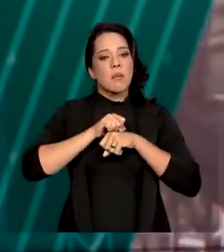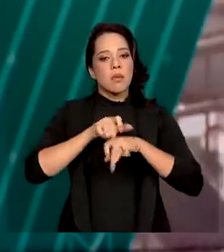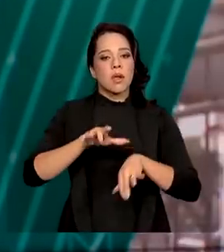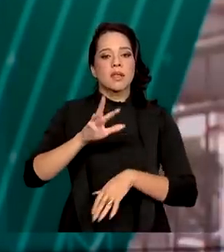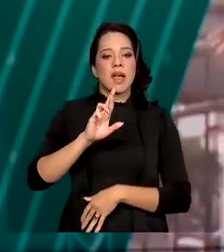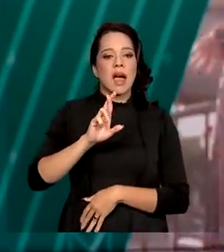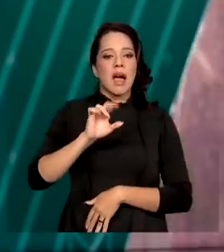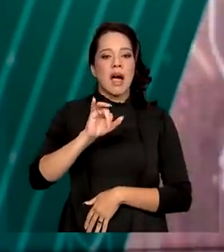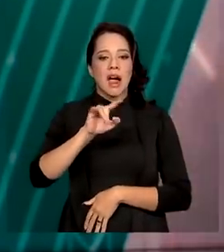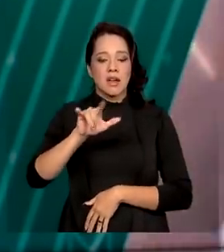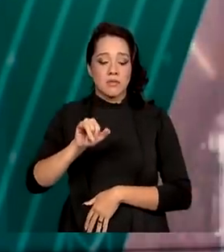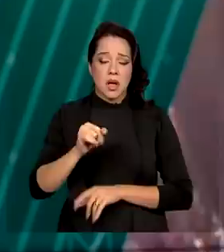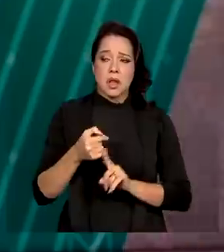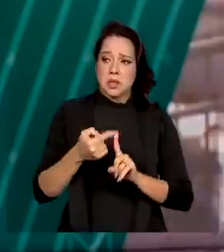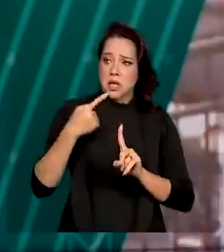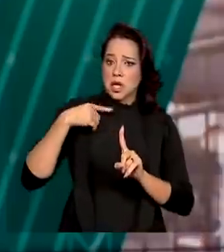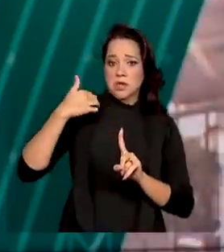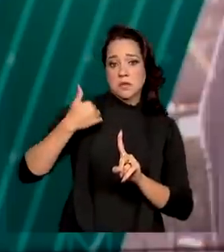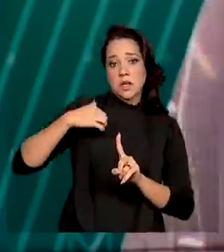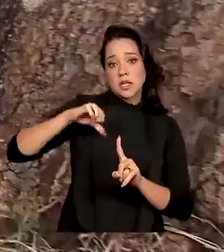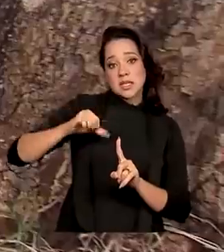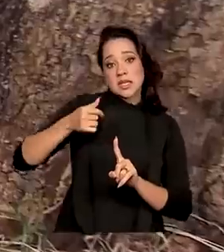funciona desde 1973.